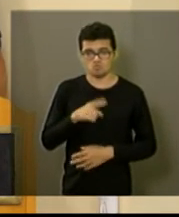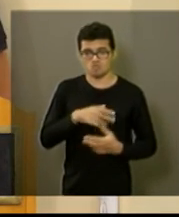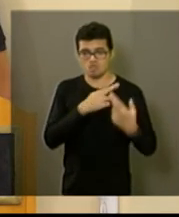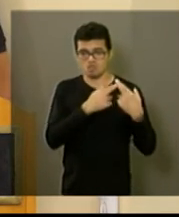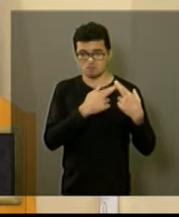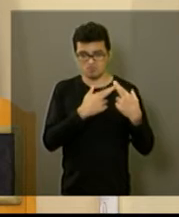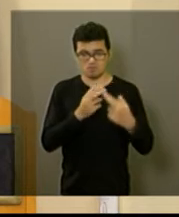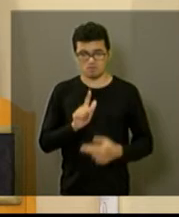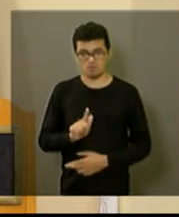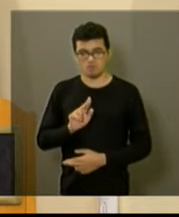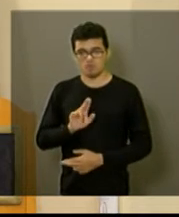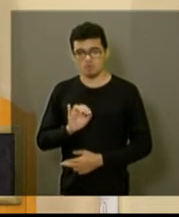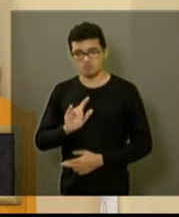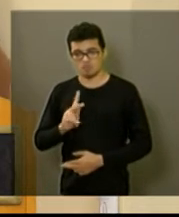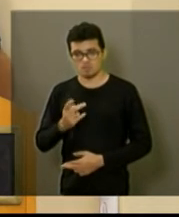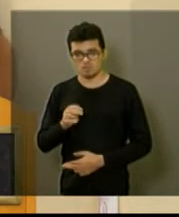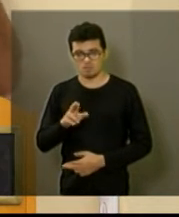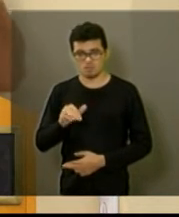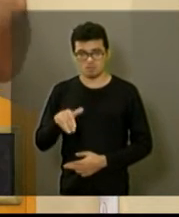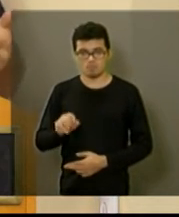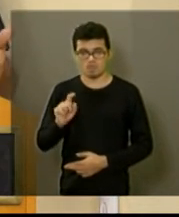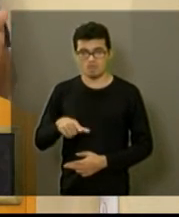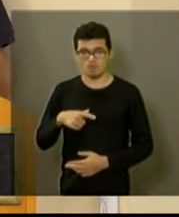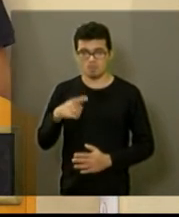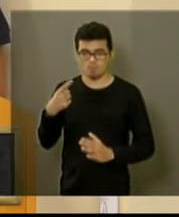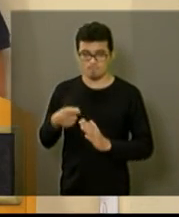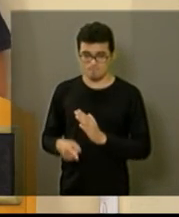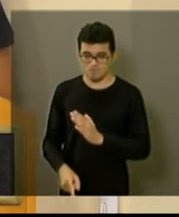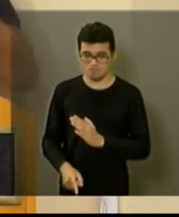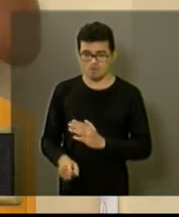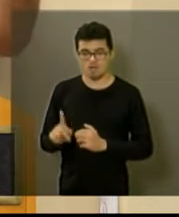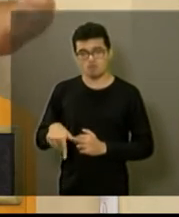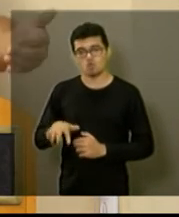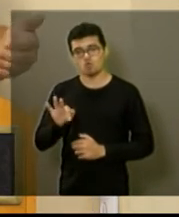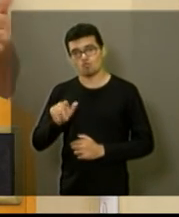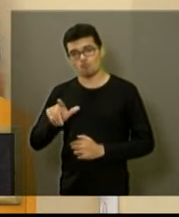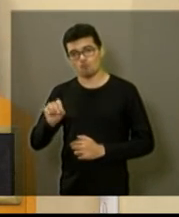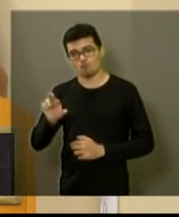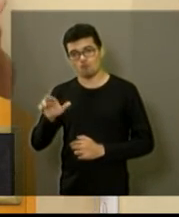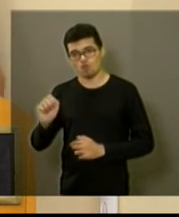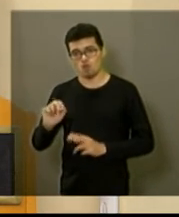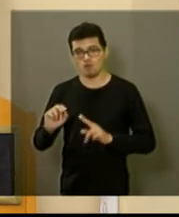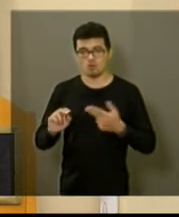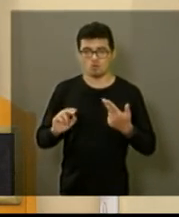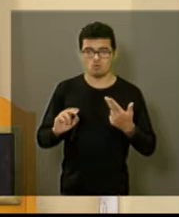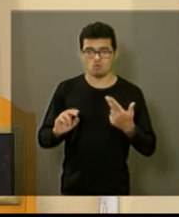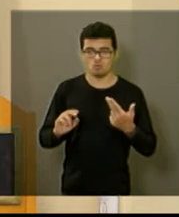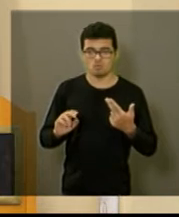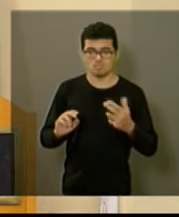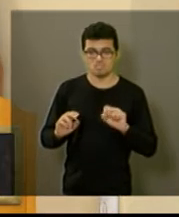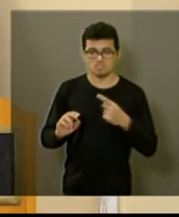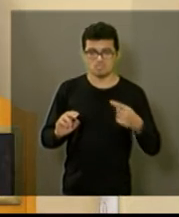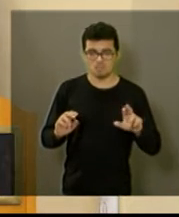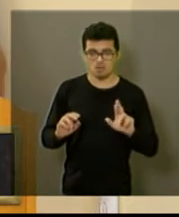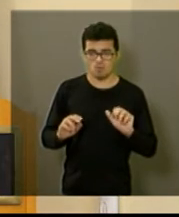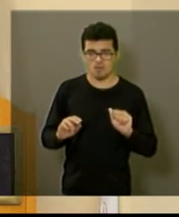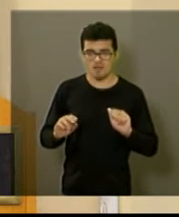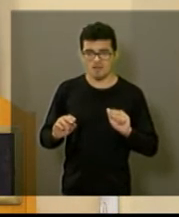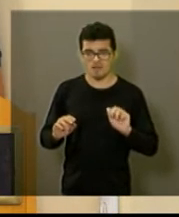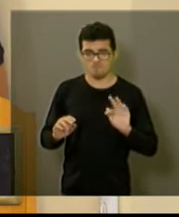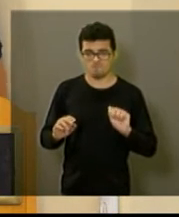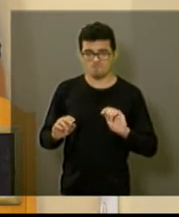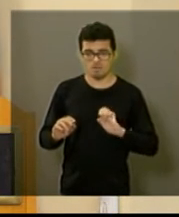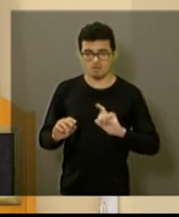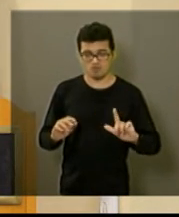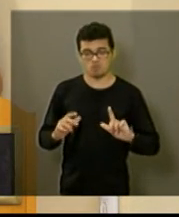Guilherme na última conversa que eu tive com ele é perfurar um poço seja no Flora seja no São Rafael é estar fazendo esse poço e o Poço do